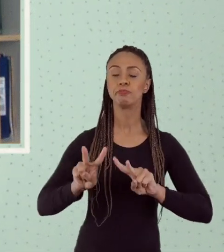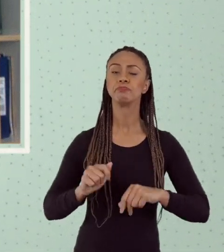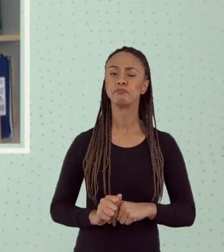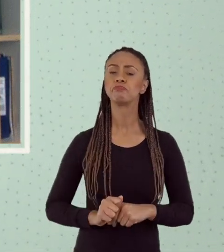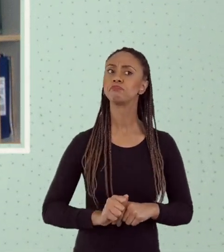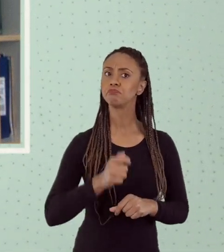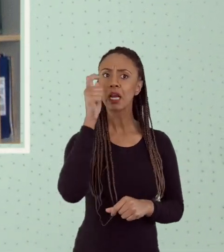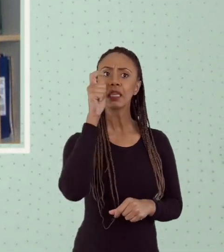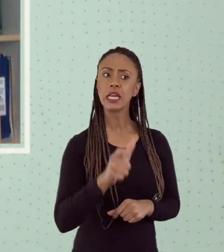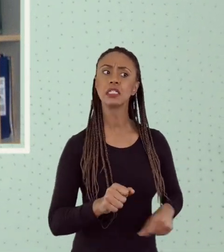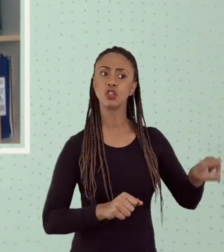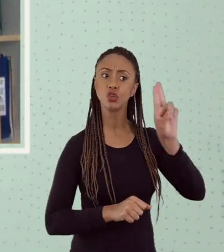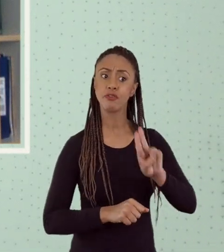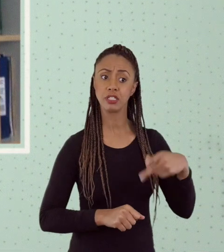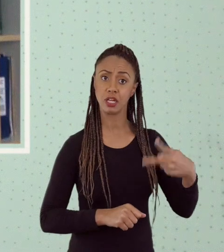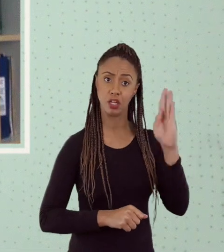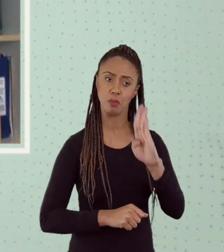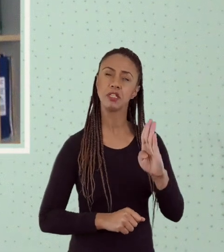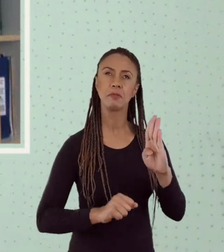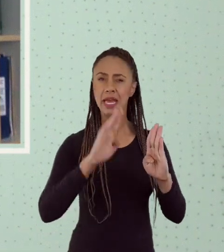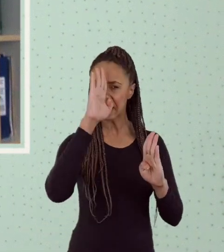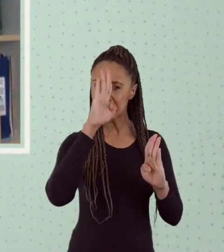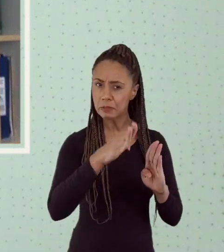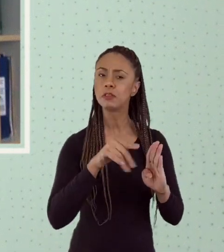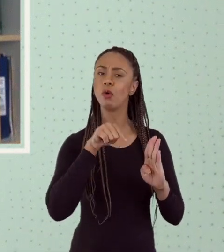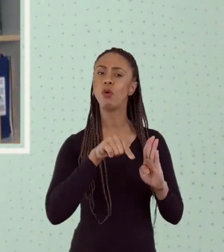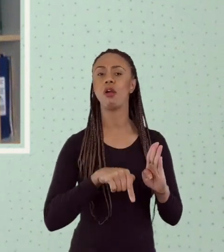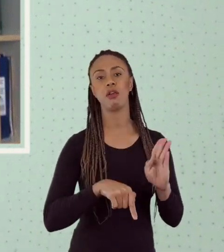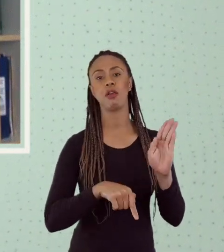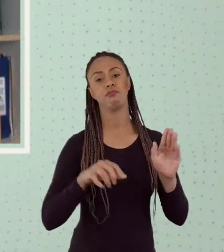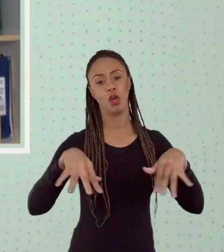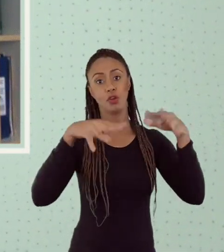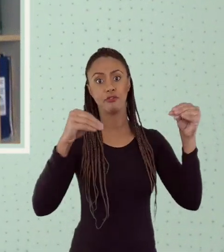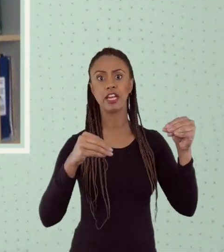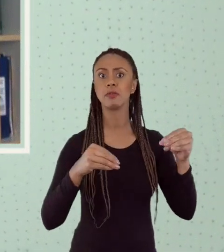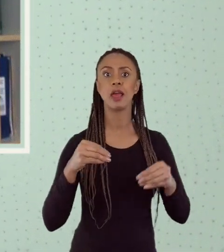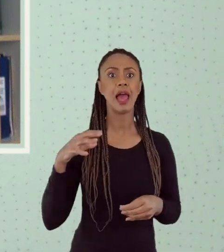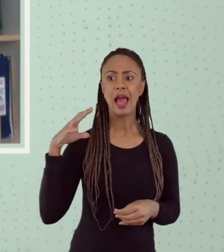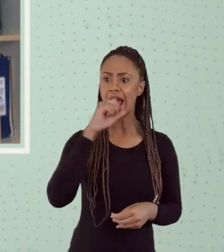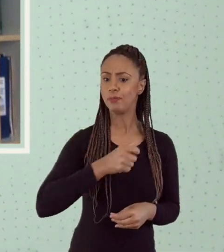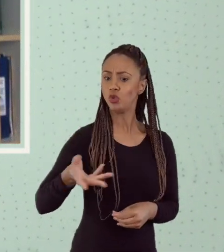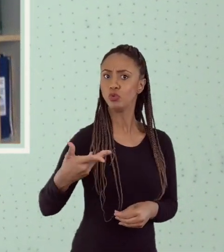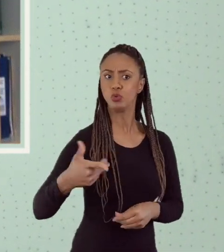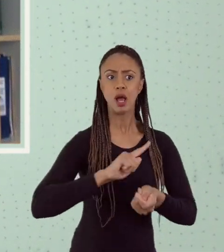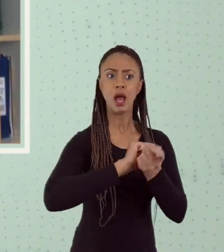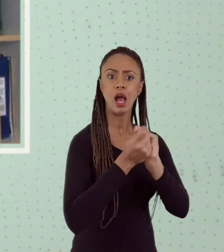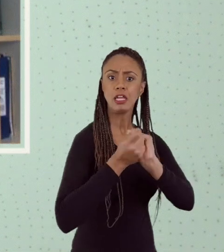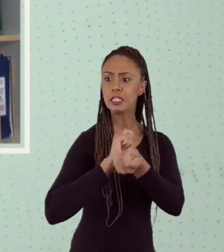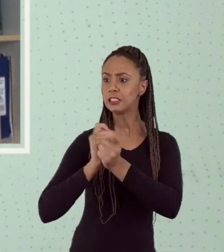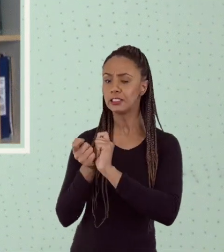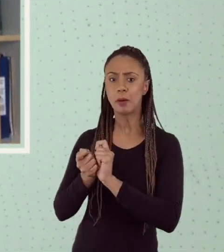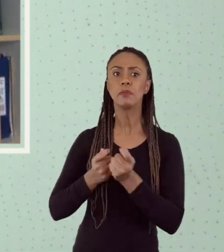os movimentos que a Universidade Brasileira, mas a Unifesp em particular fez, são de uma velocidade, de uma capacidade de